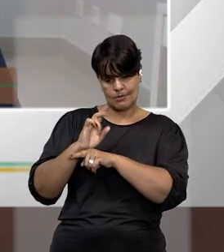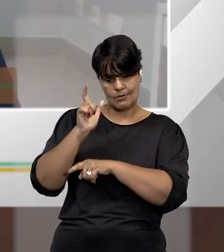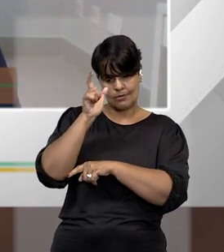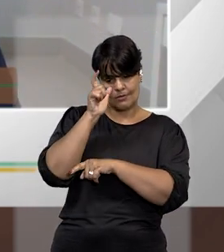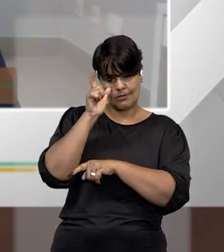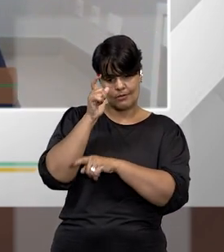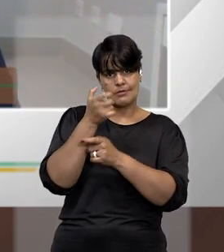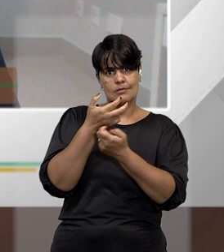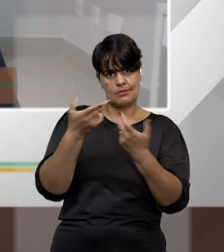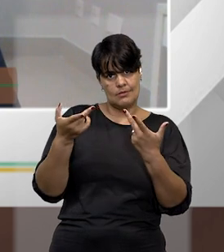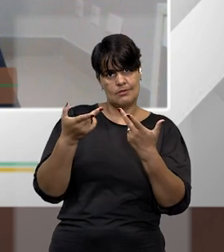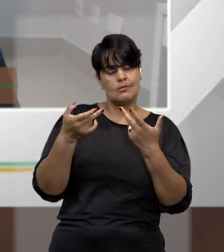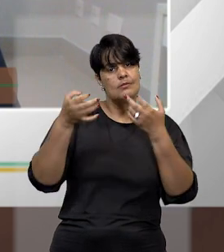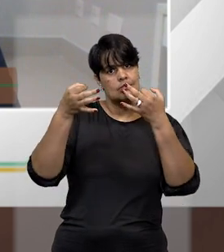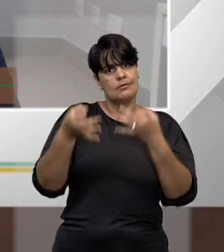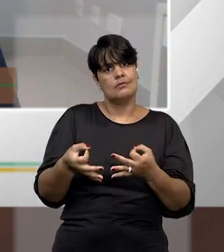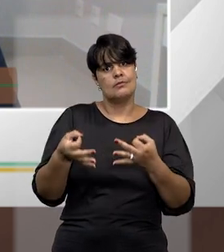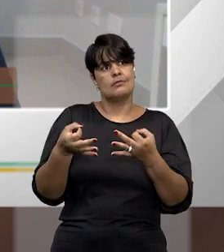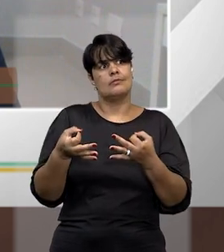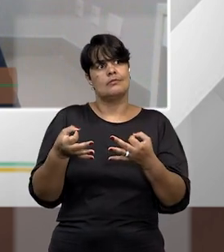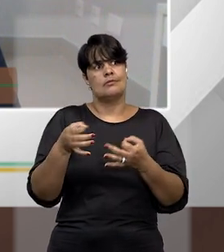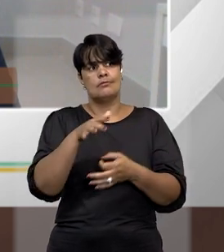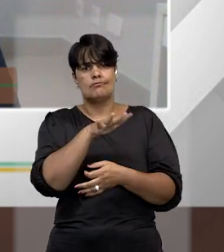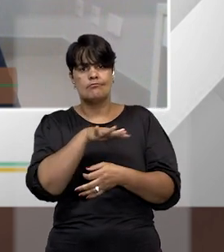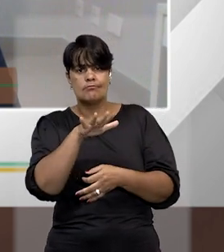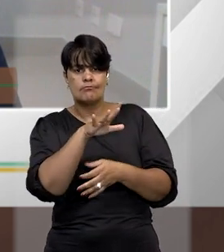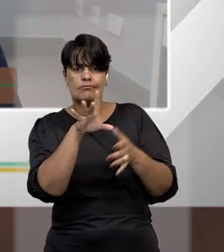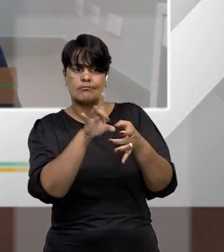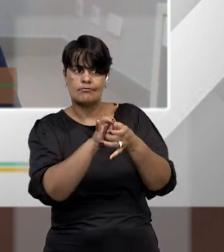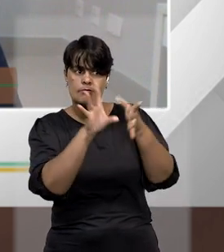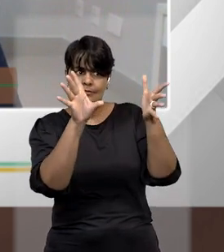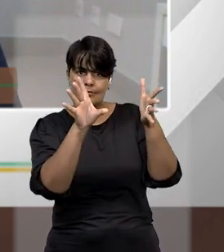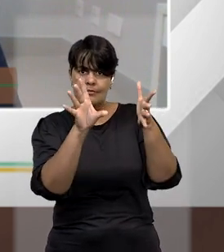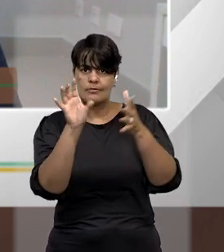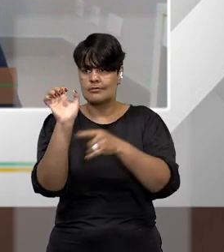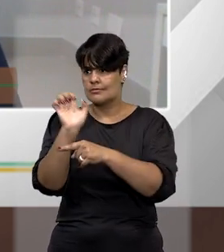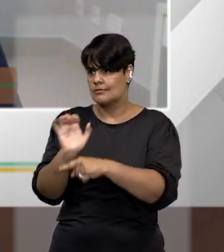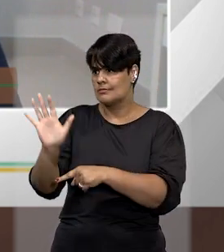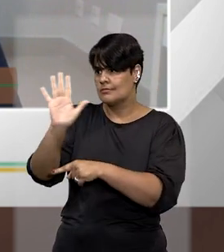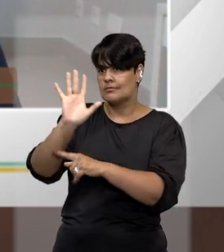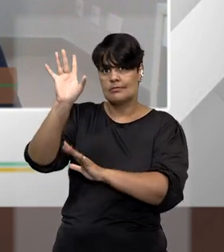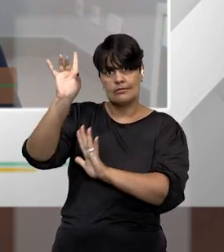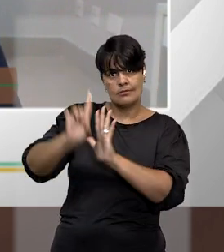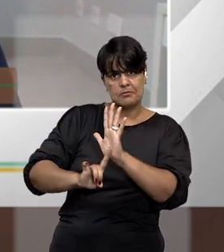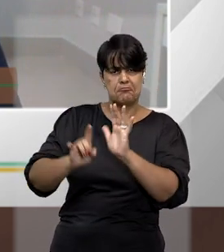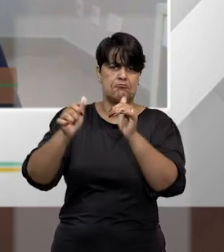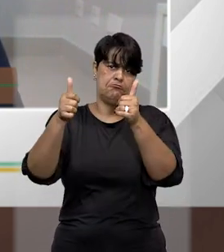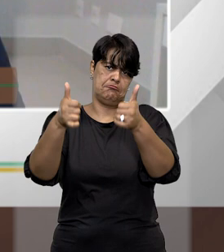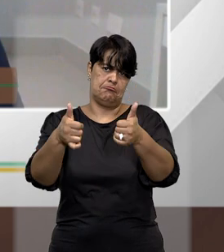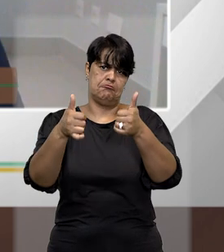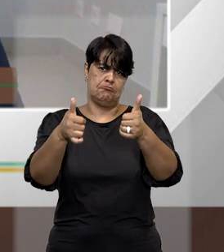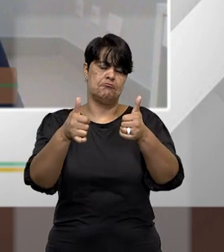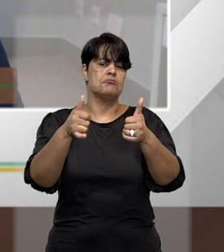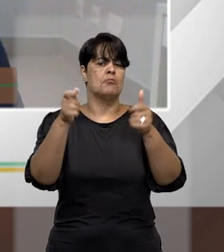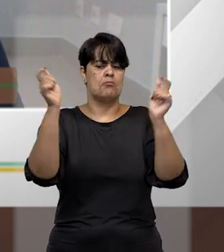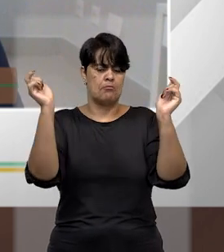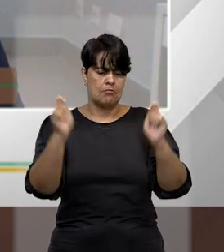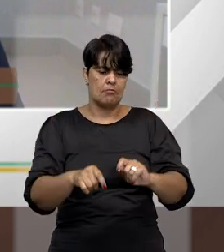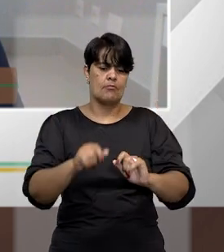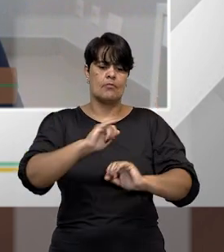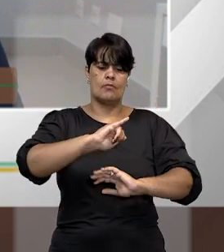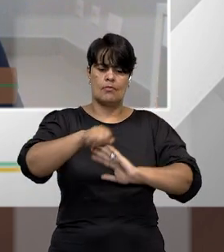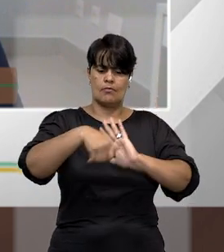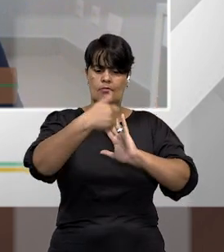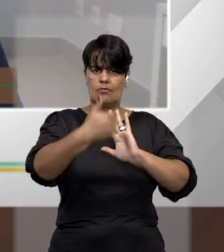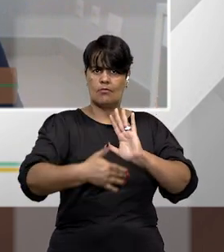democracia, como o Estado de direito, são mais do que suficientes para justificar um diploma penal capaz